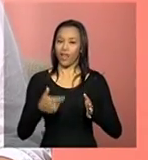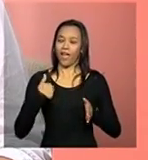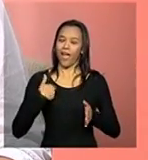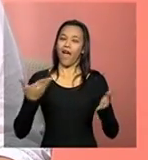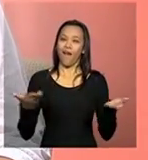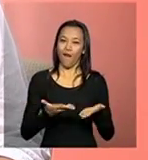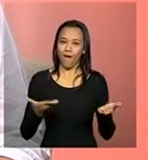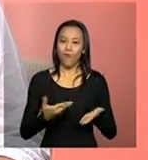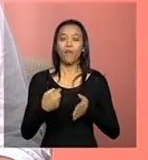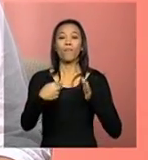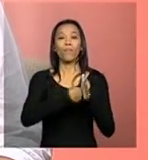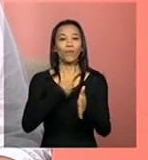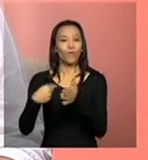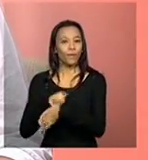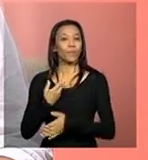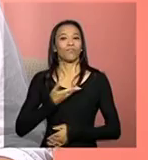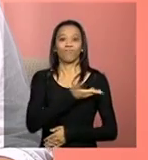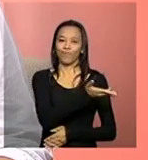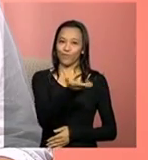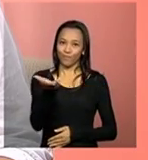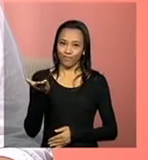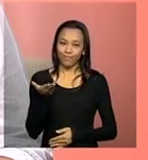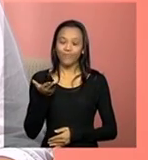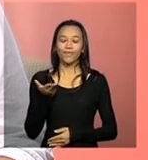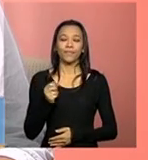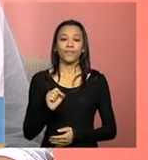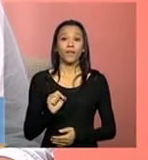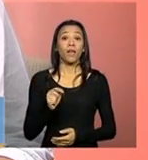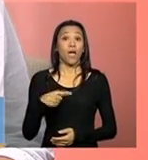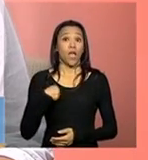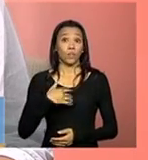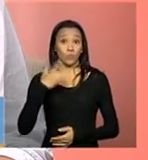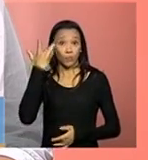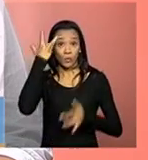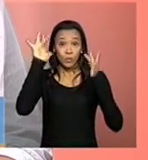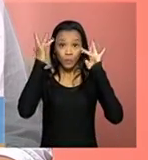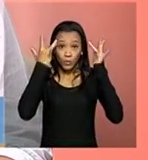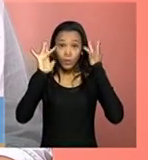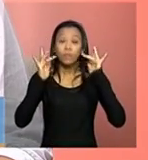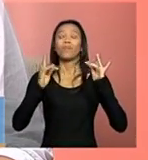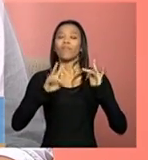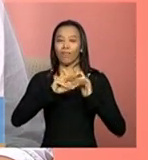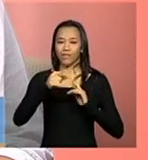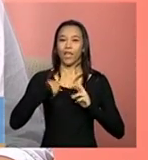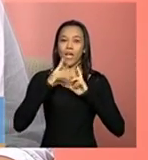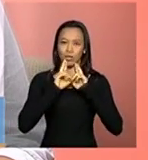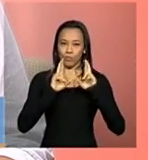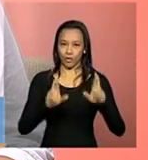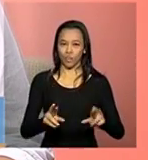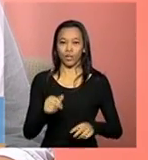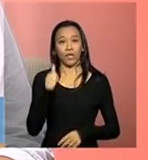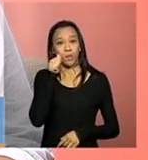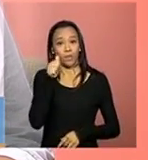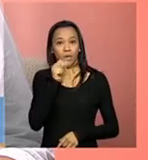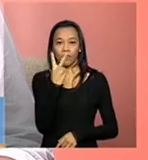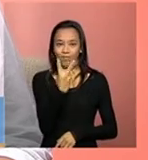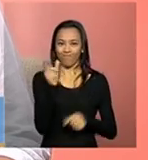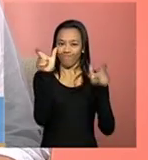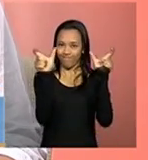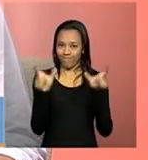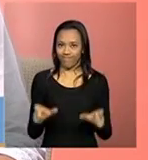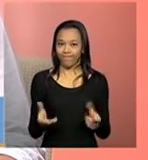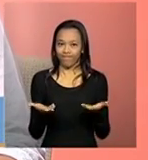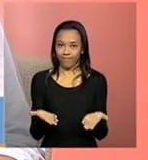perguntas enviadas por você, telespectador. As dúvidas serão respondidas por Viviane Silvestre e Miriam Queiroz.